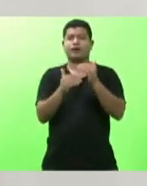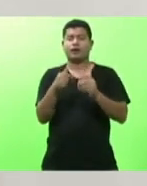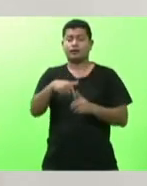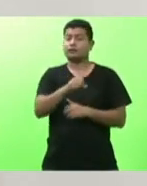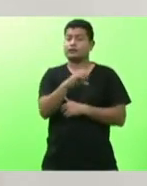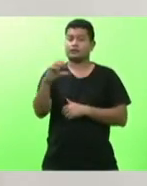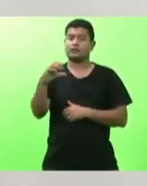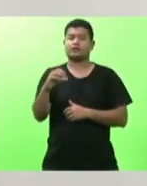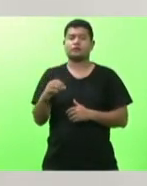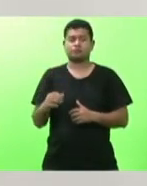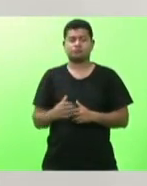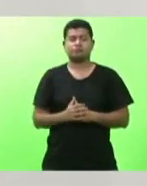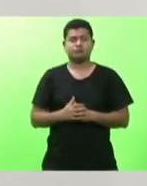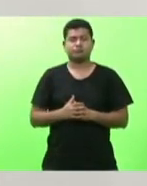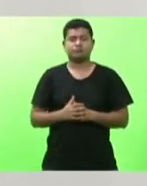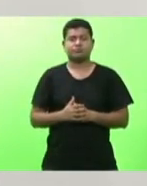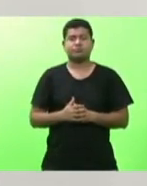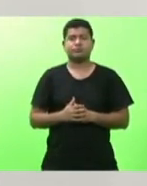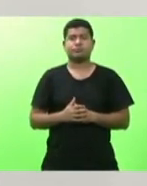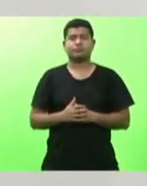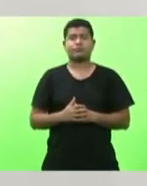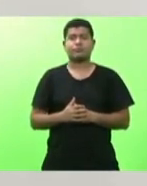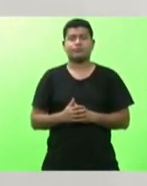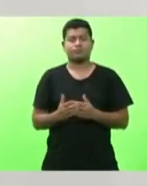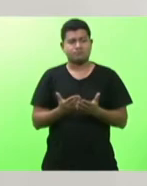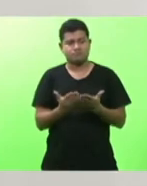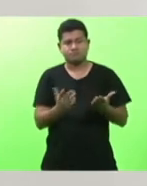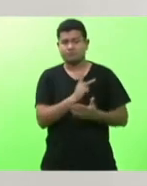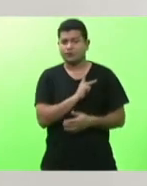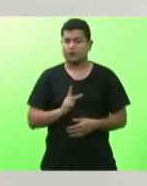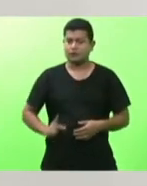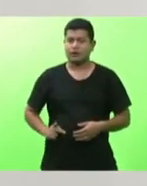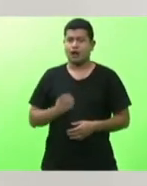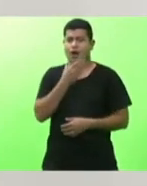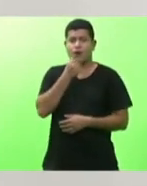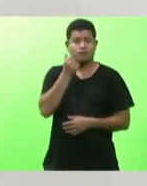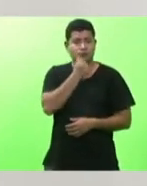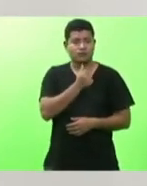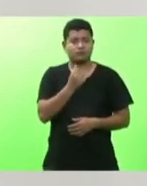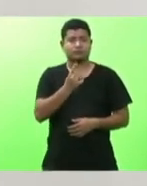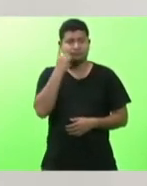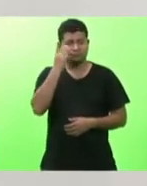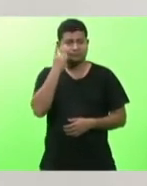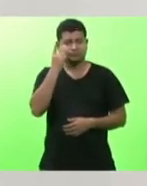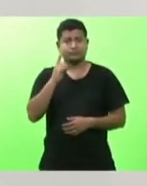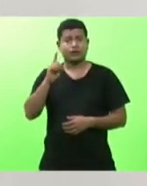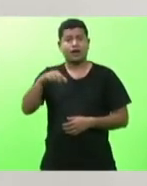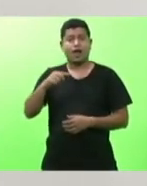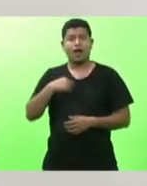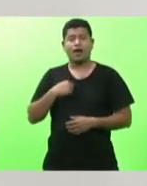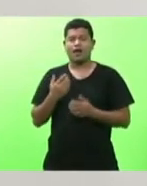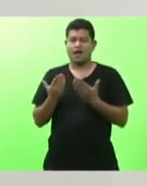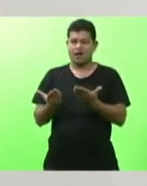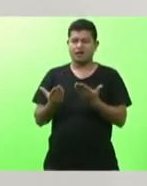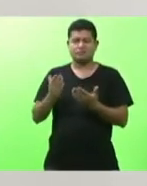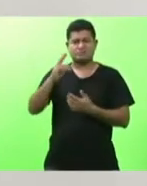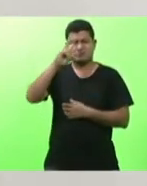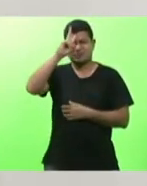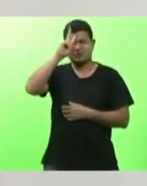essa senhor presidente senhoras senhores e senhoras deputadas é uma das mais extraordinárias